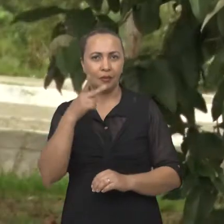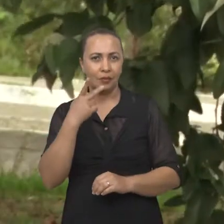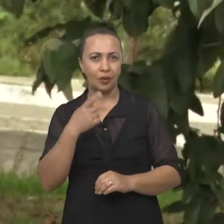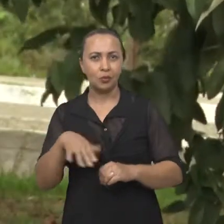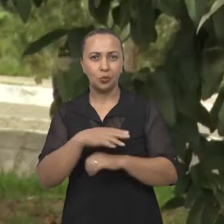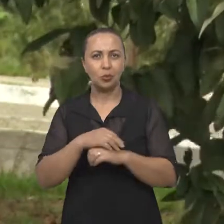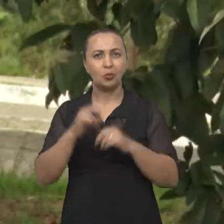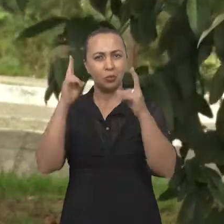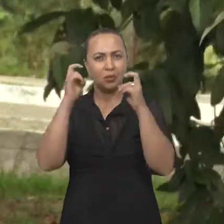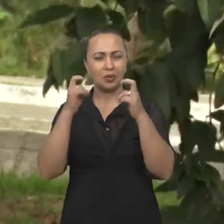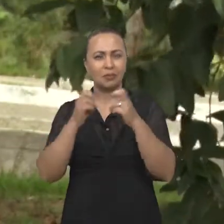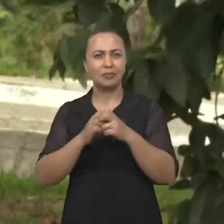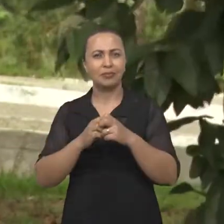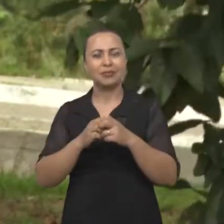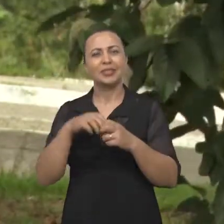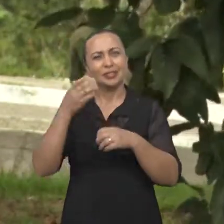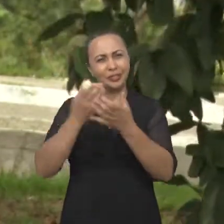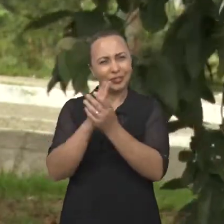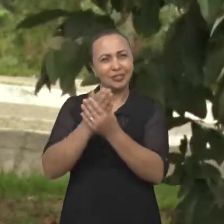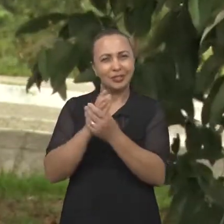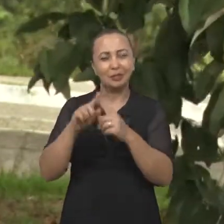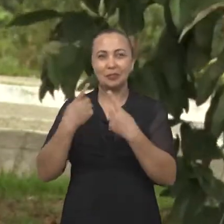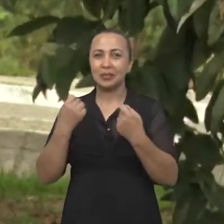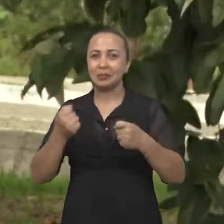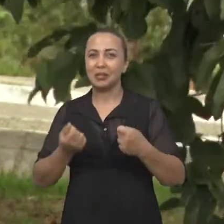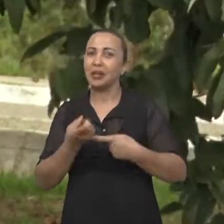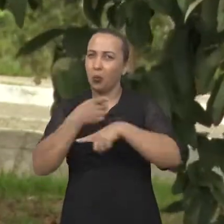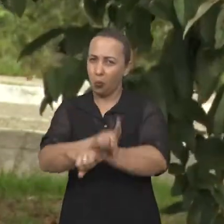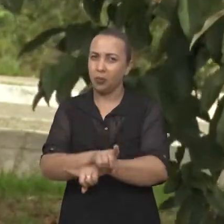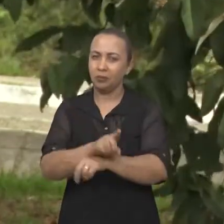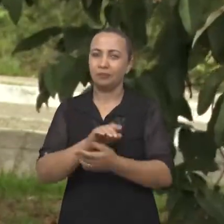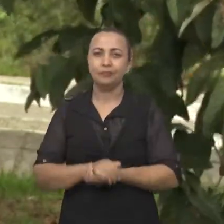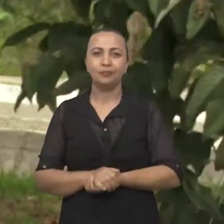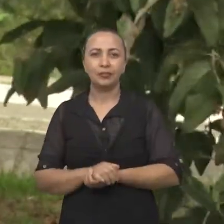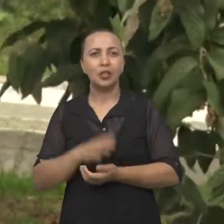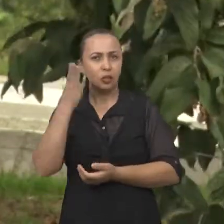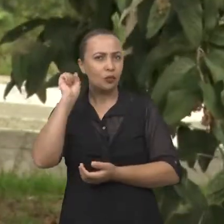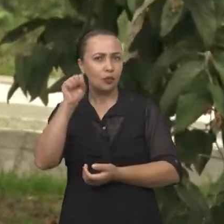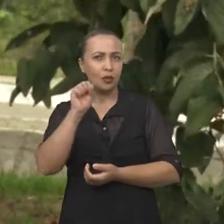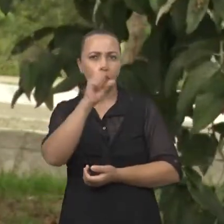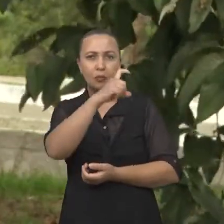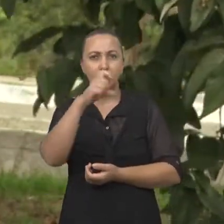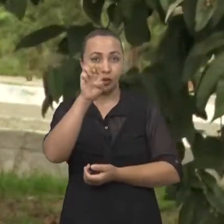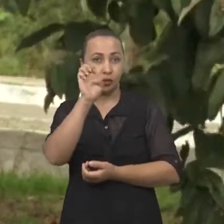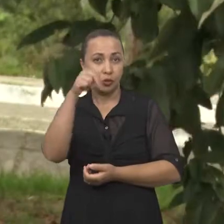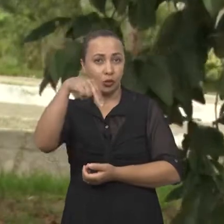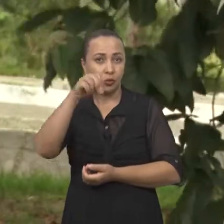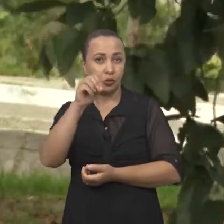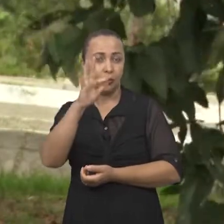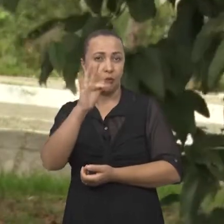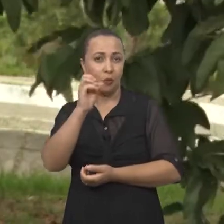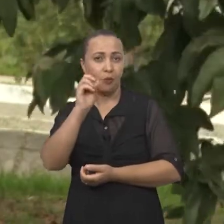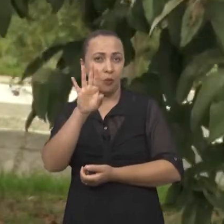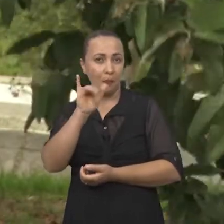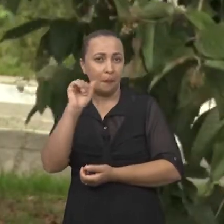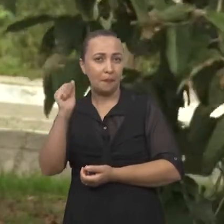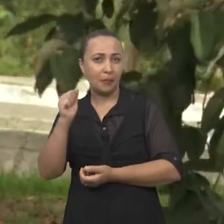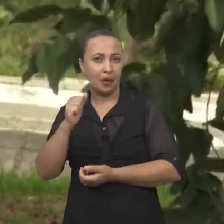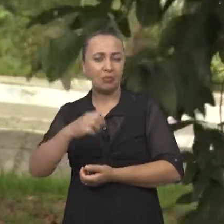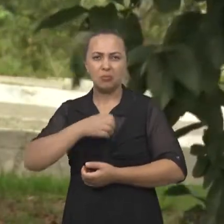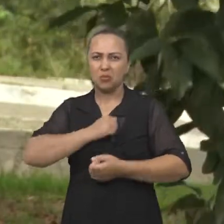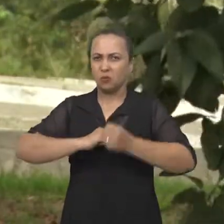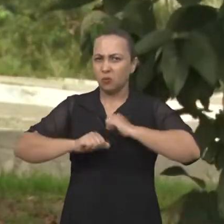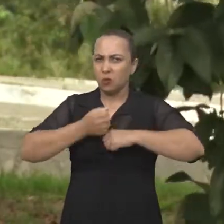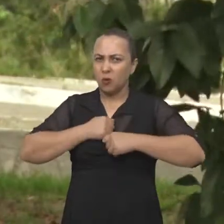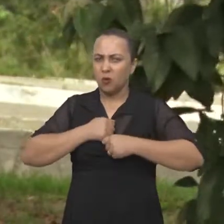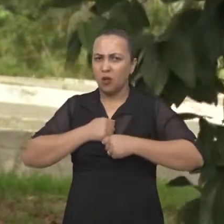Vamos falar de um assunto chato, mas que precisa ser combatido. Você já ouviu falar sobre a xenofobia? Pois é um sentimento